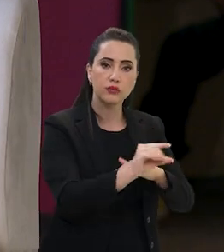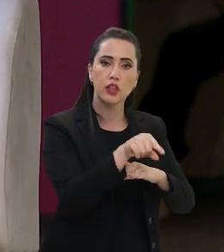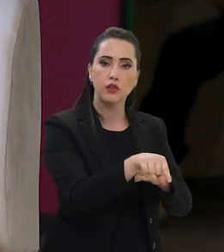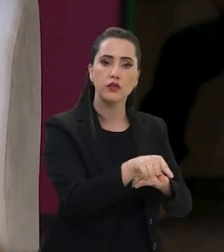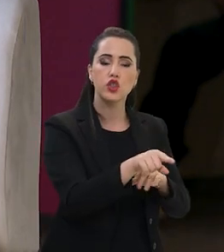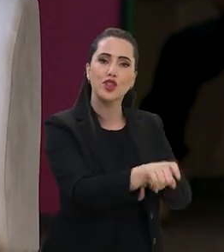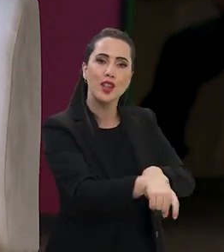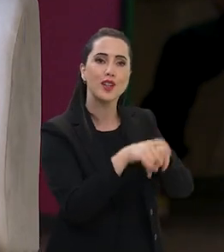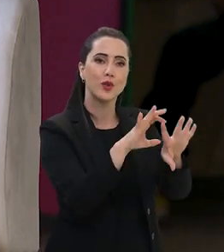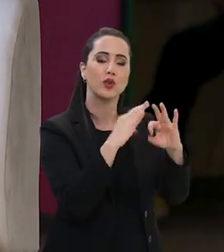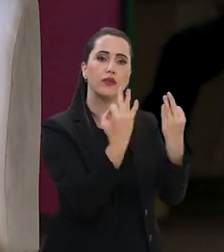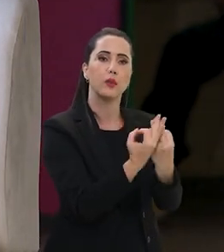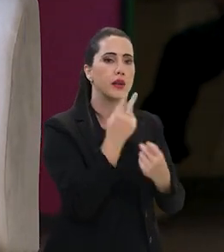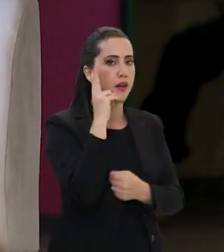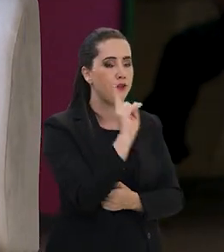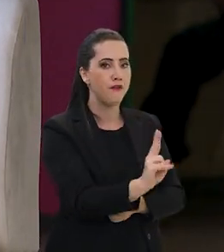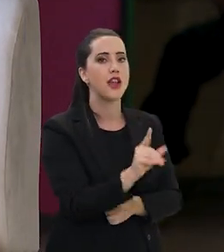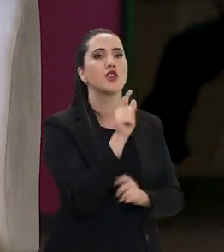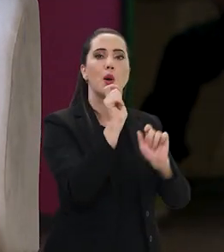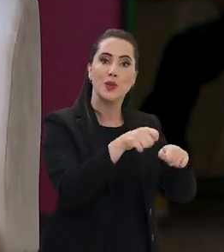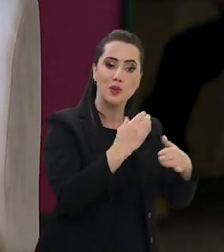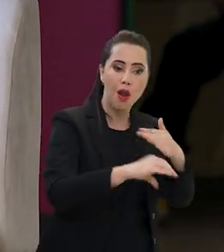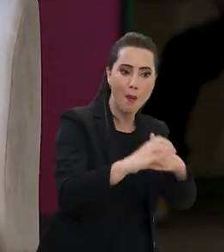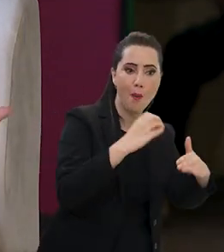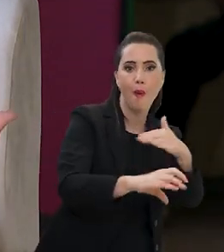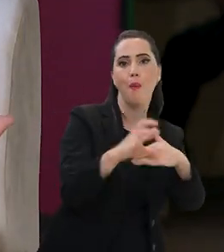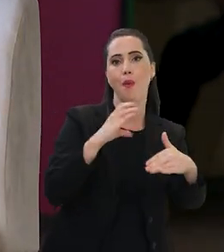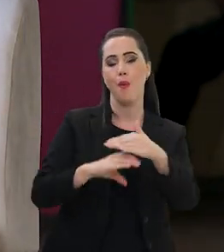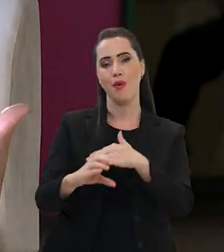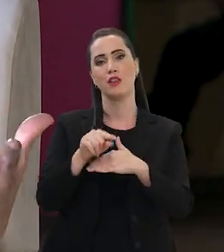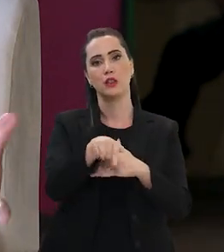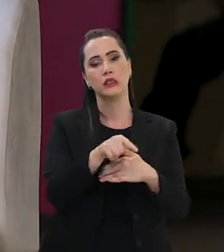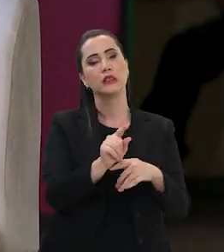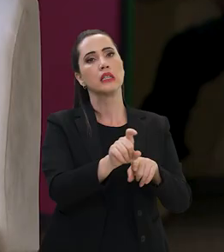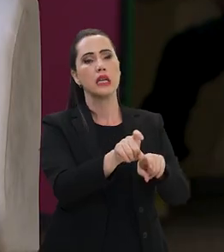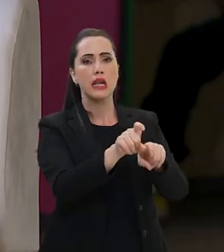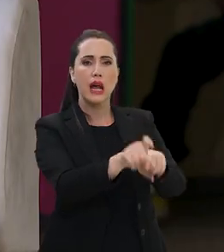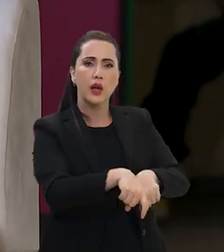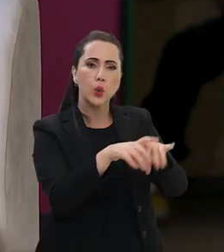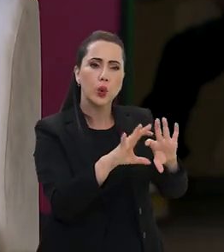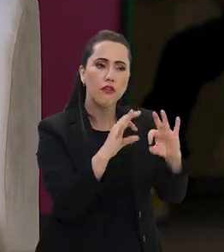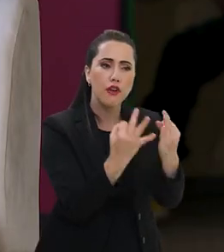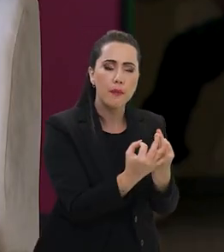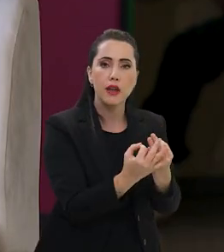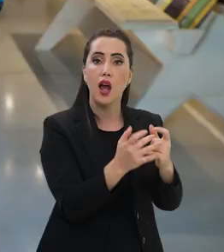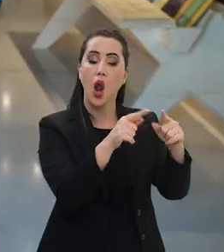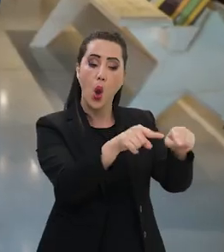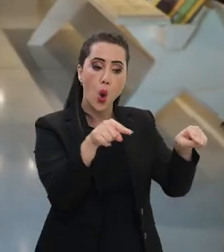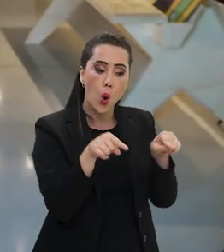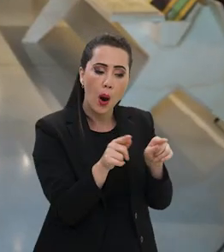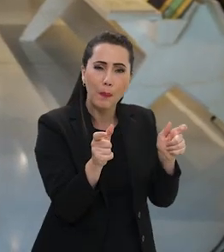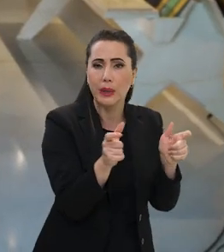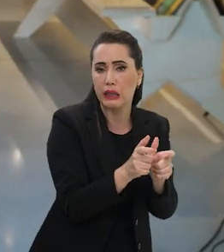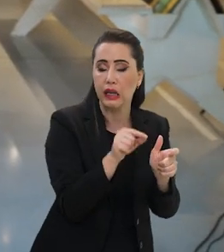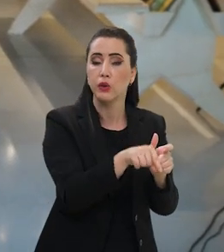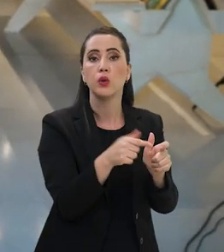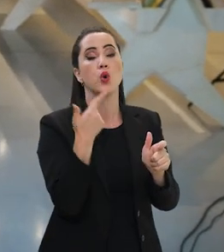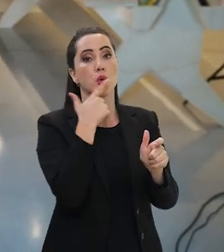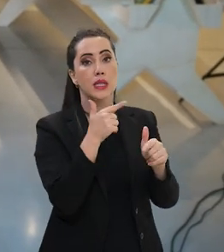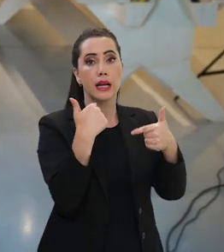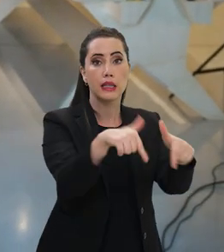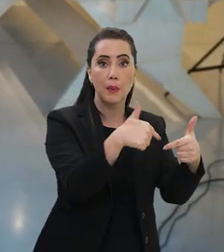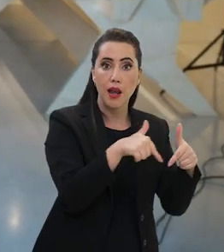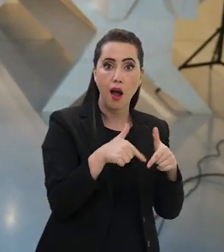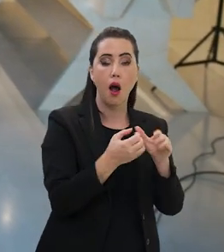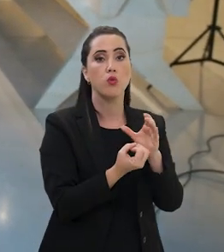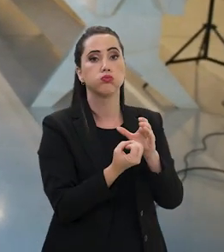que vão estar sendo direcionados à agricultura familiar. Olha a quantidade de recursos que você está colocando em pequenas propriedades, que tem